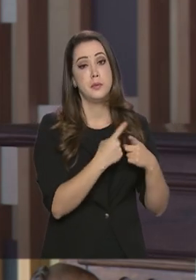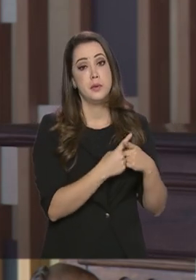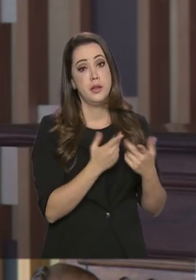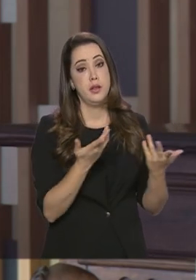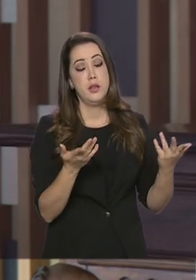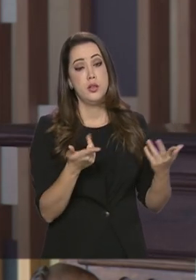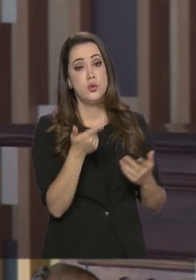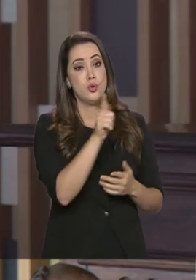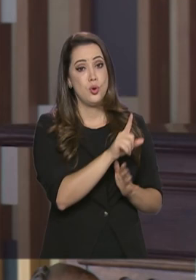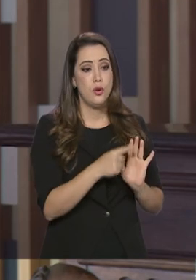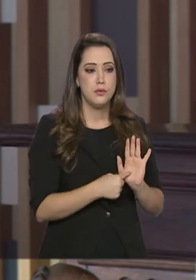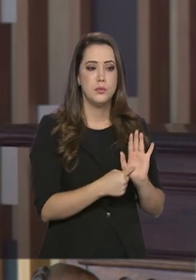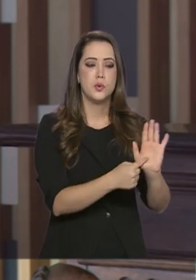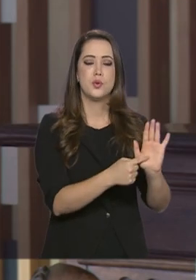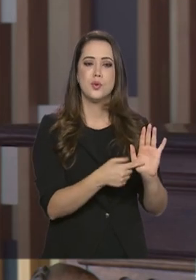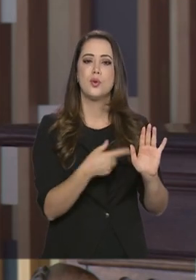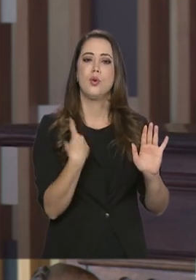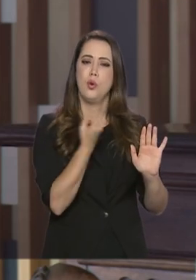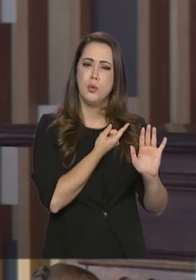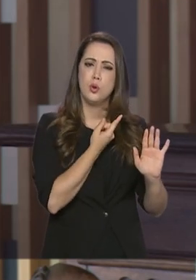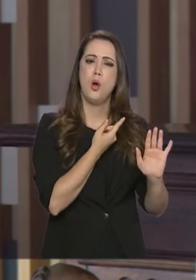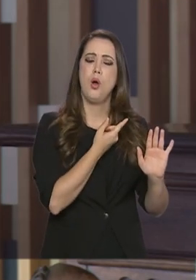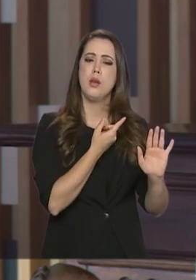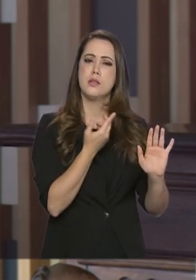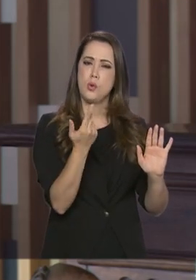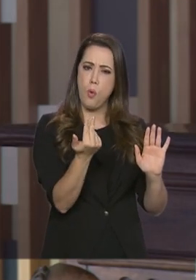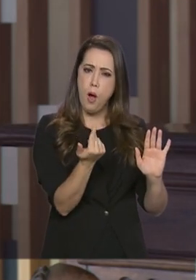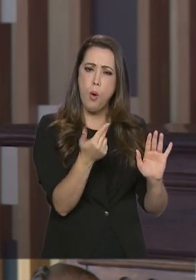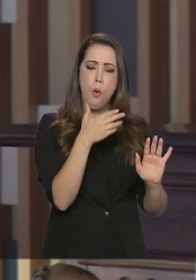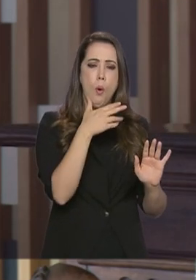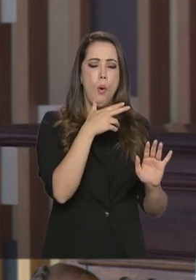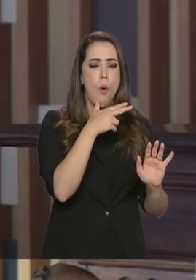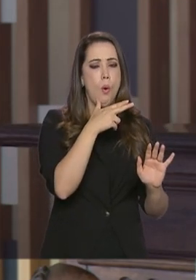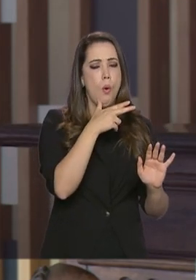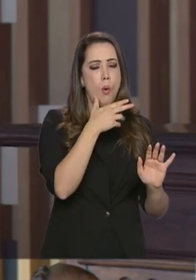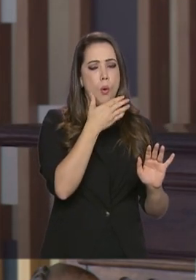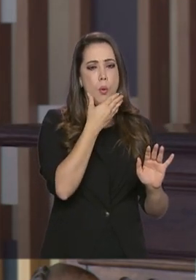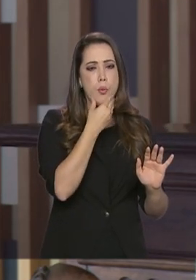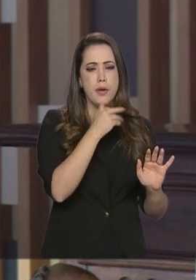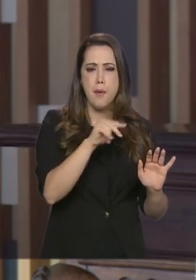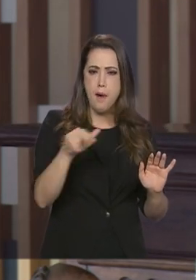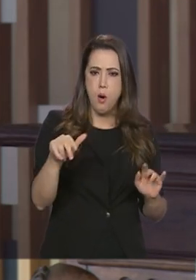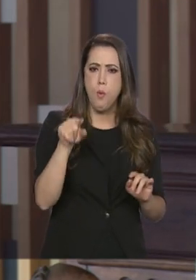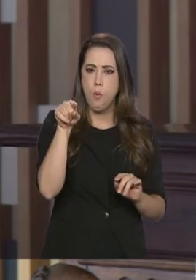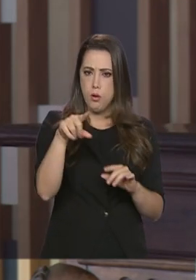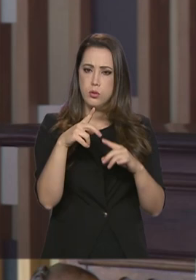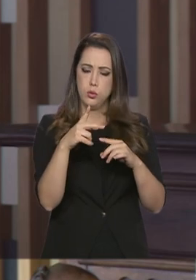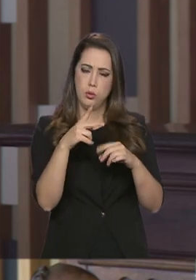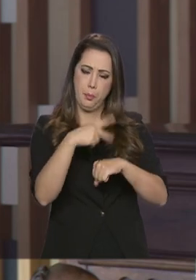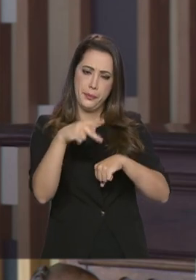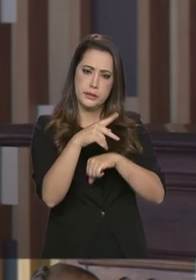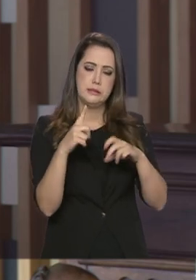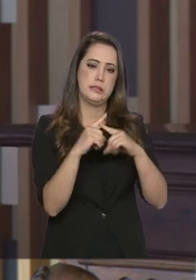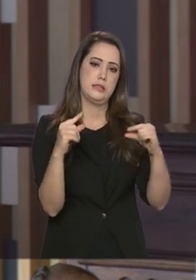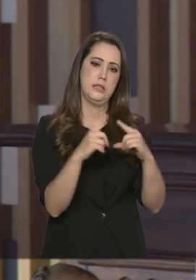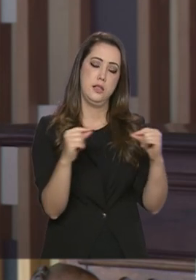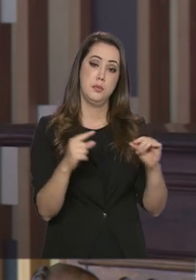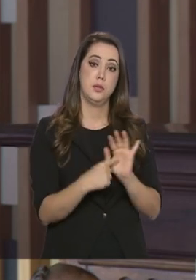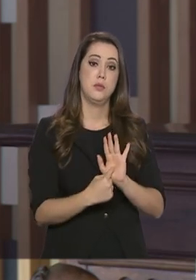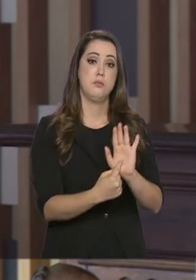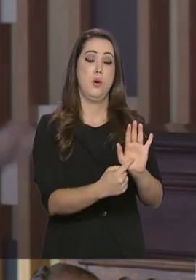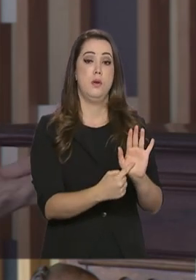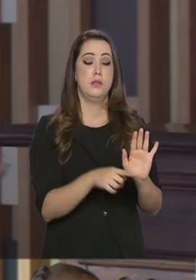de maneira muito clara essa irmandade que nós temos especificamente com o Líbano. E que tem, claro, a dimensão imediata do